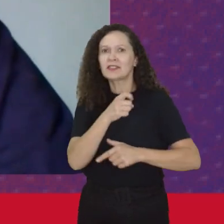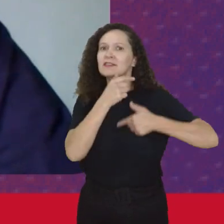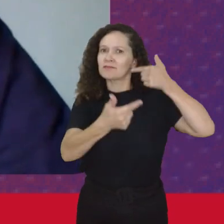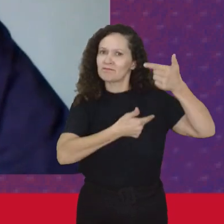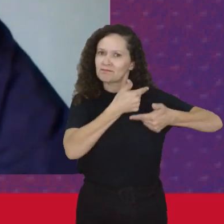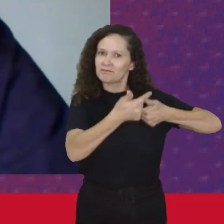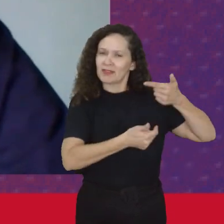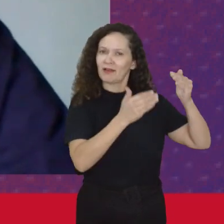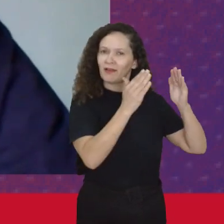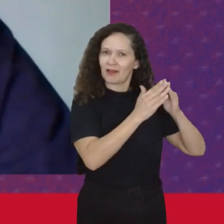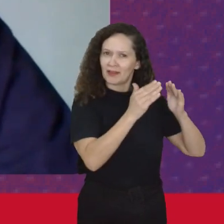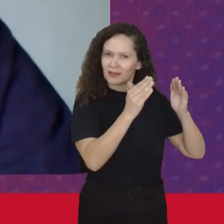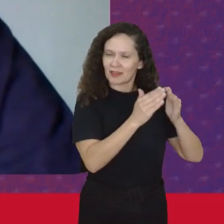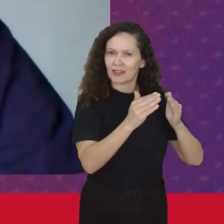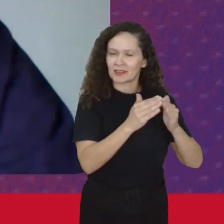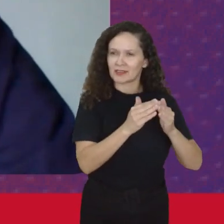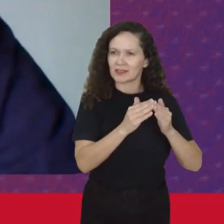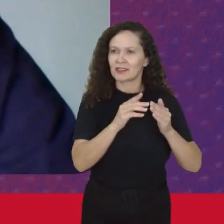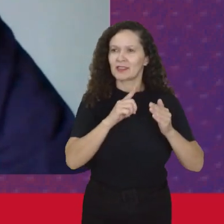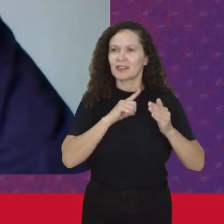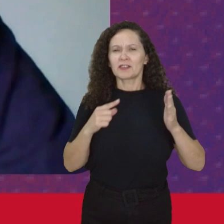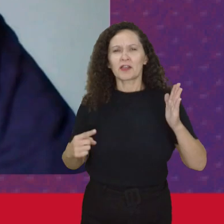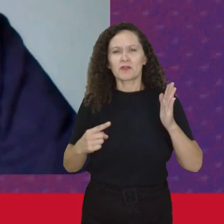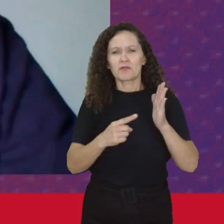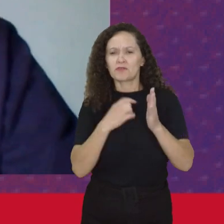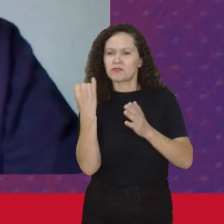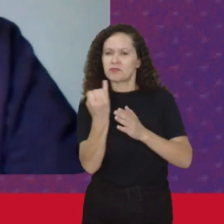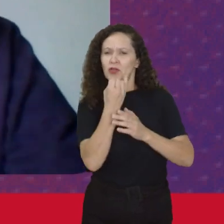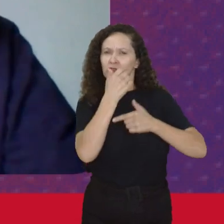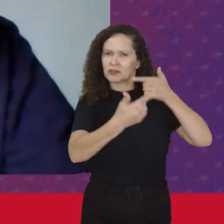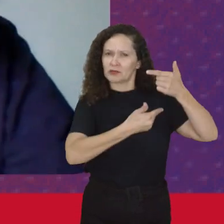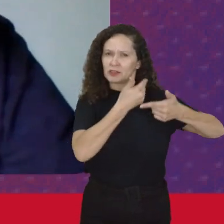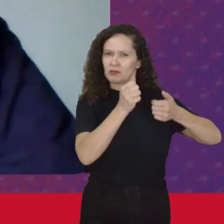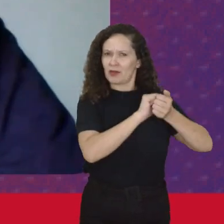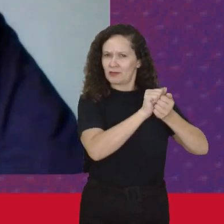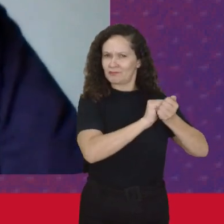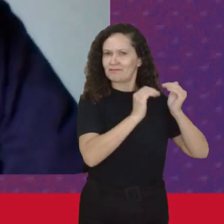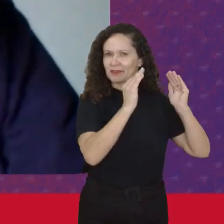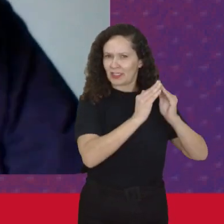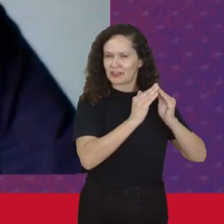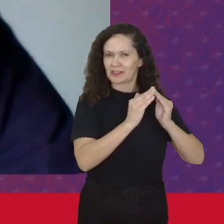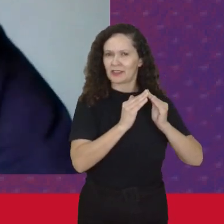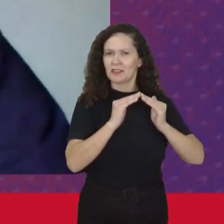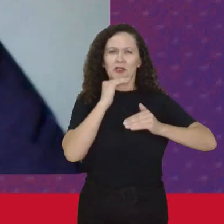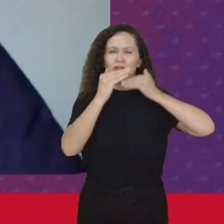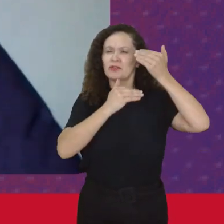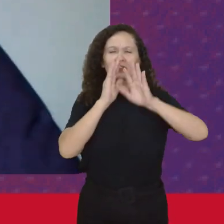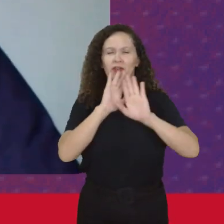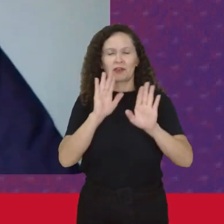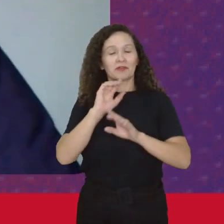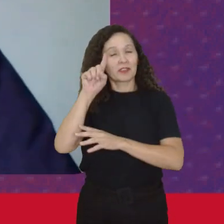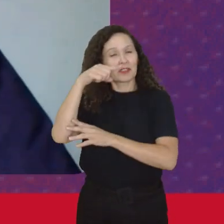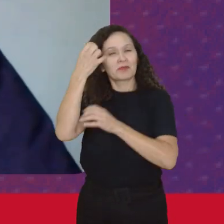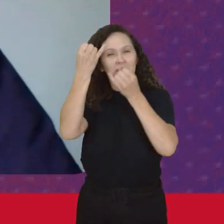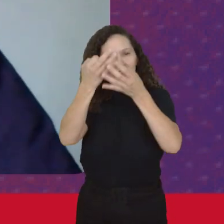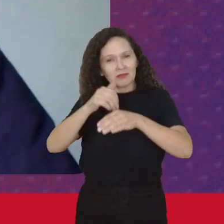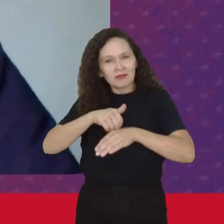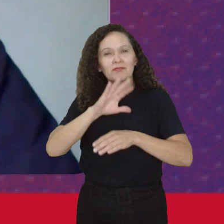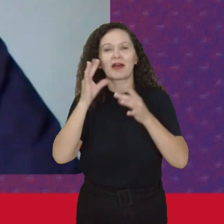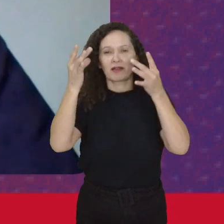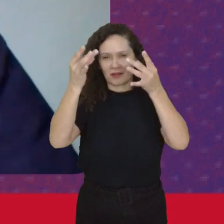doméstico E ficou inclusive Conhecido como Debate sobre o trabalho doméstico Então eu não vou desenvolver muito Tem muita coisa escrita Sobre isso